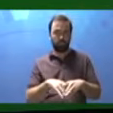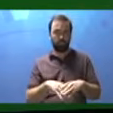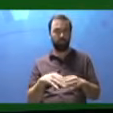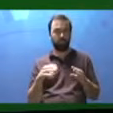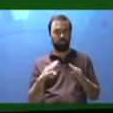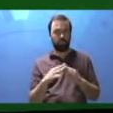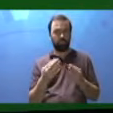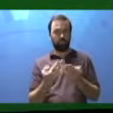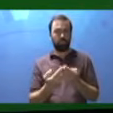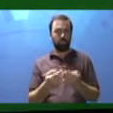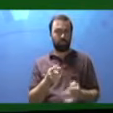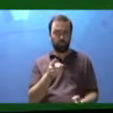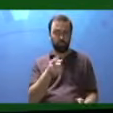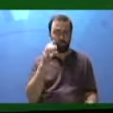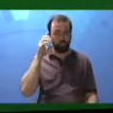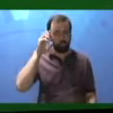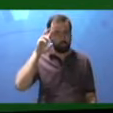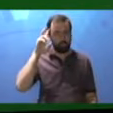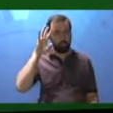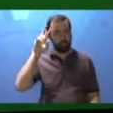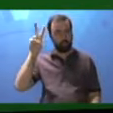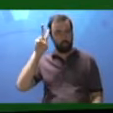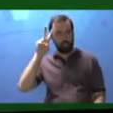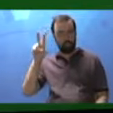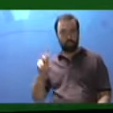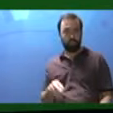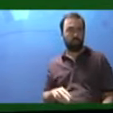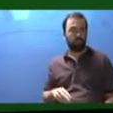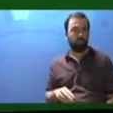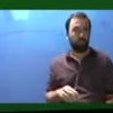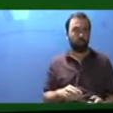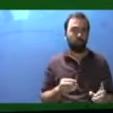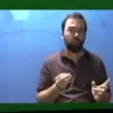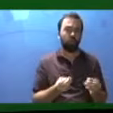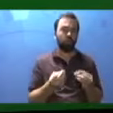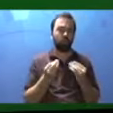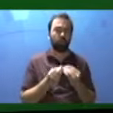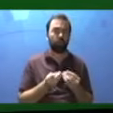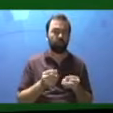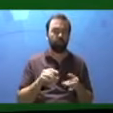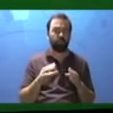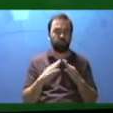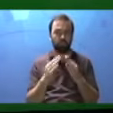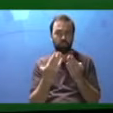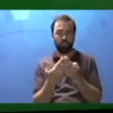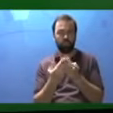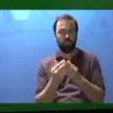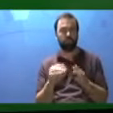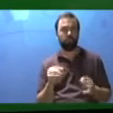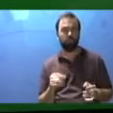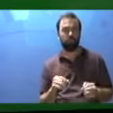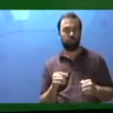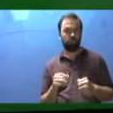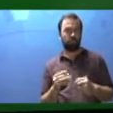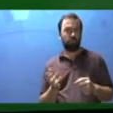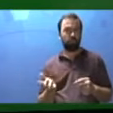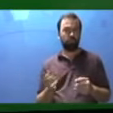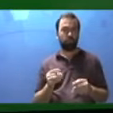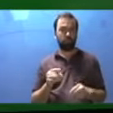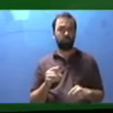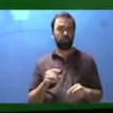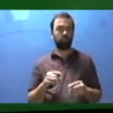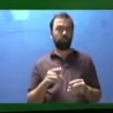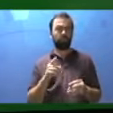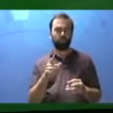escola. Você conseguiu se lembrar de como as condições da escola estão? As dependências.